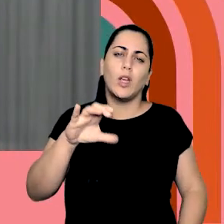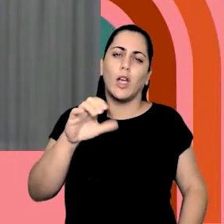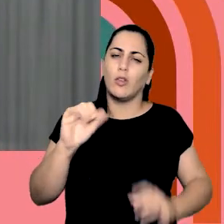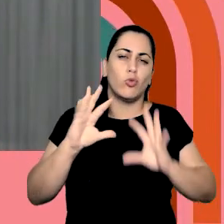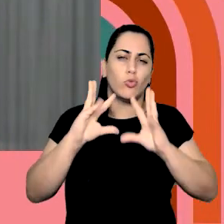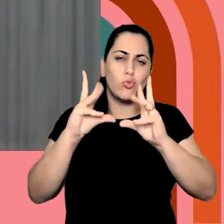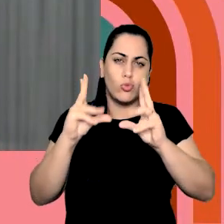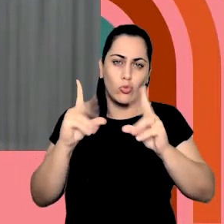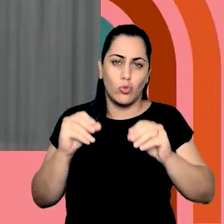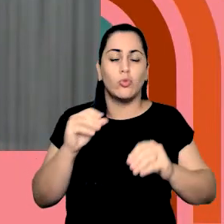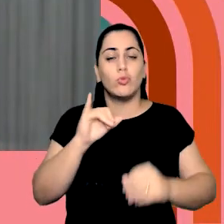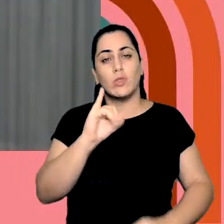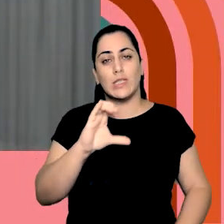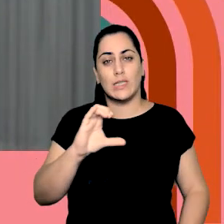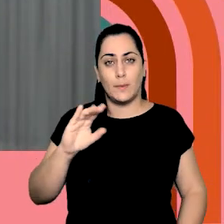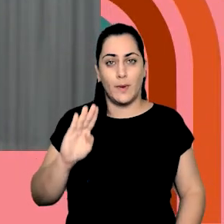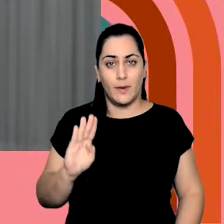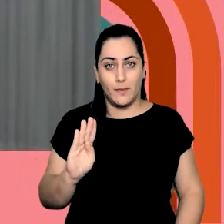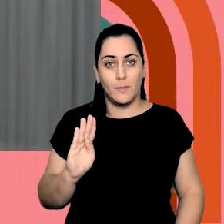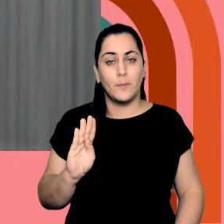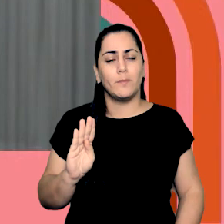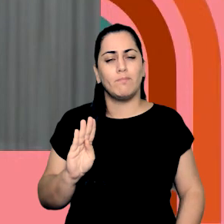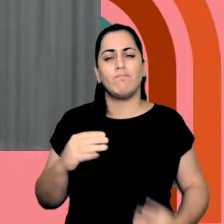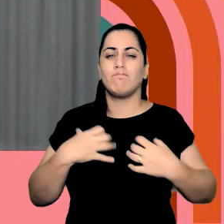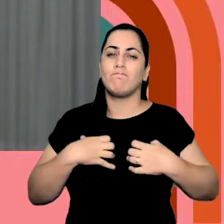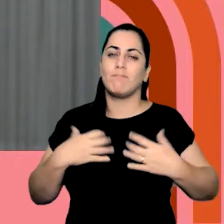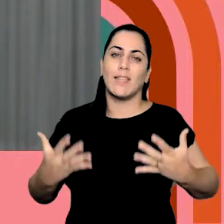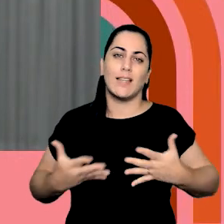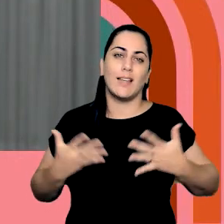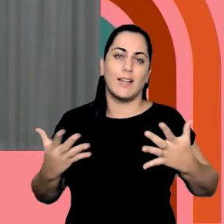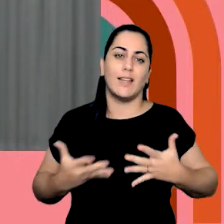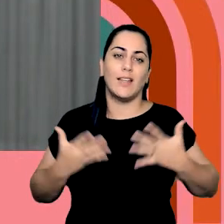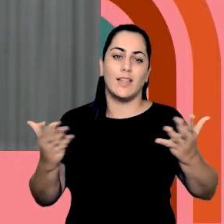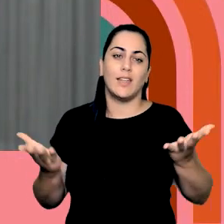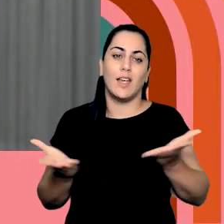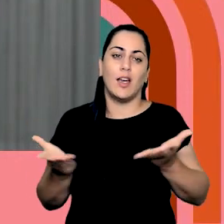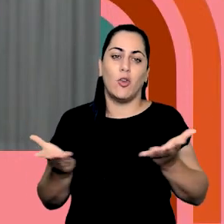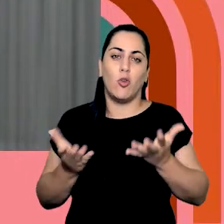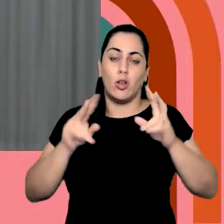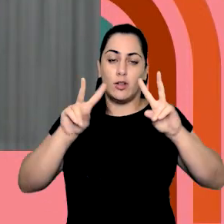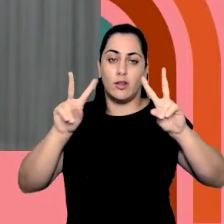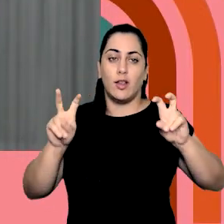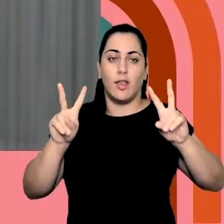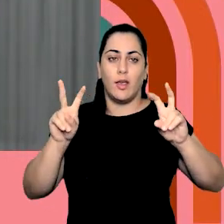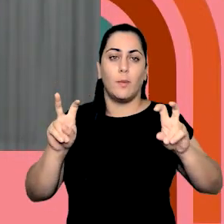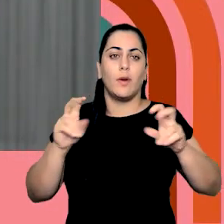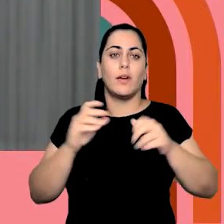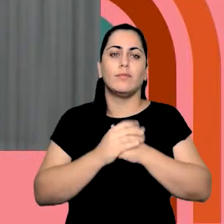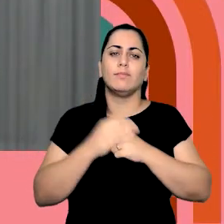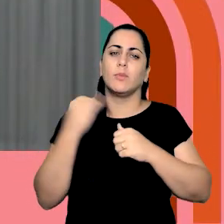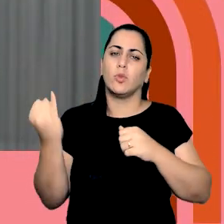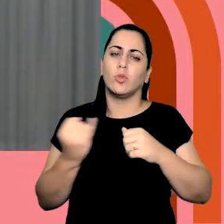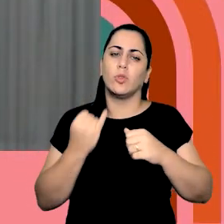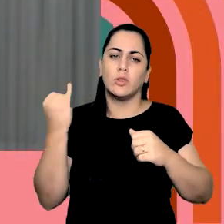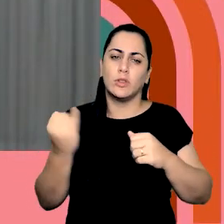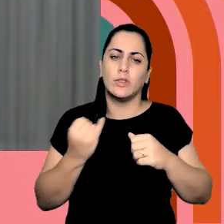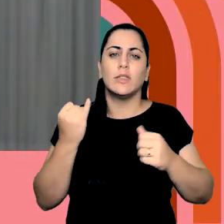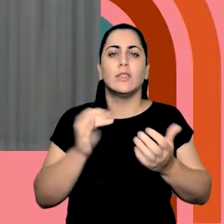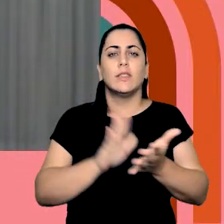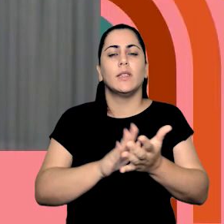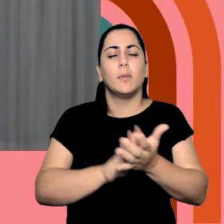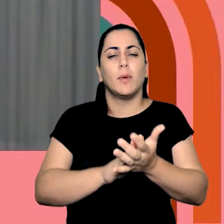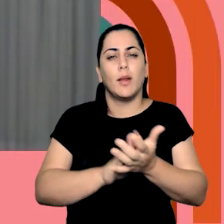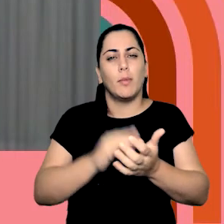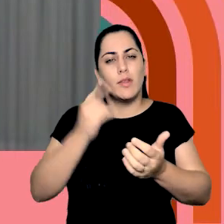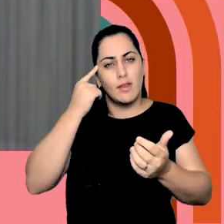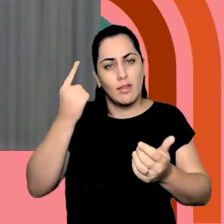do ICB, é uma alegria estar falando sobre esse tema, muito importante, parabenizo muito a